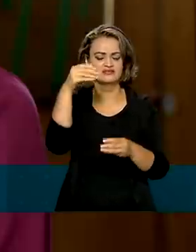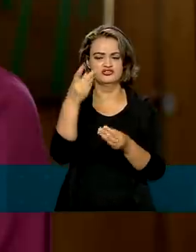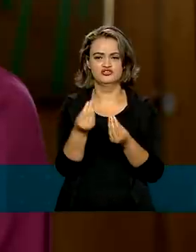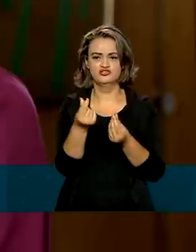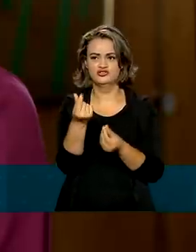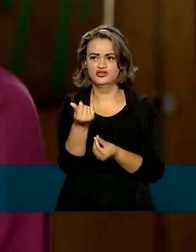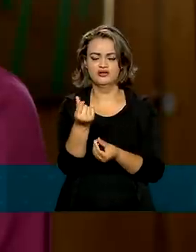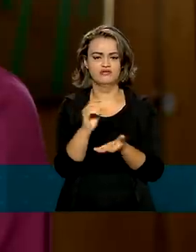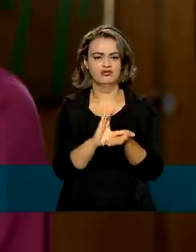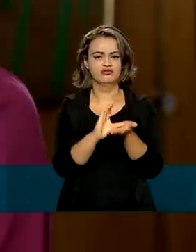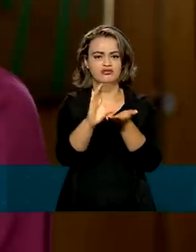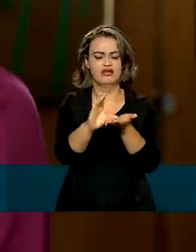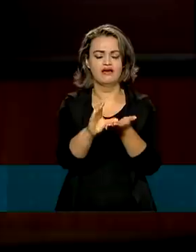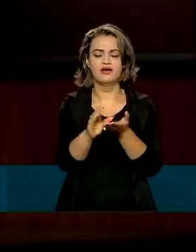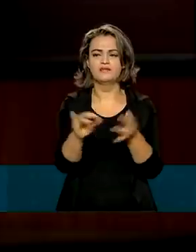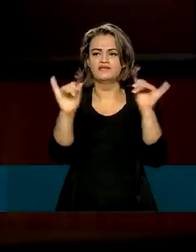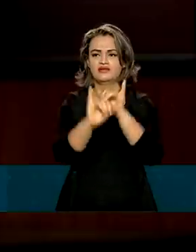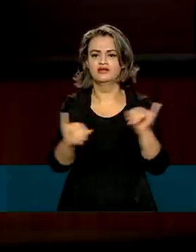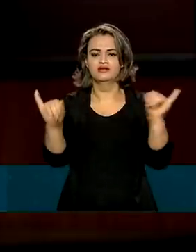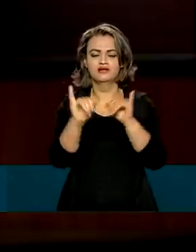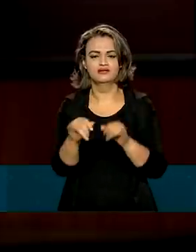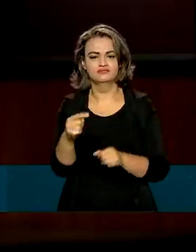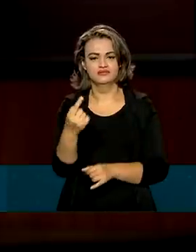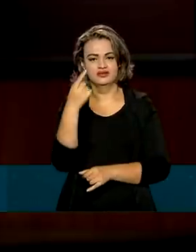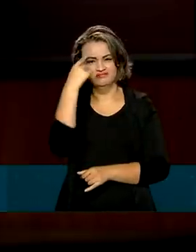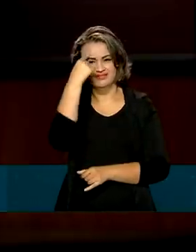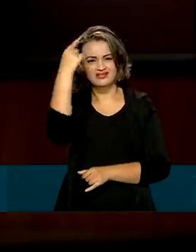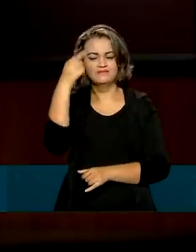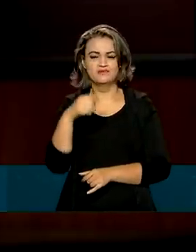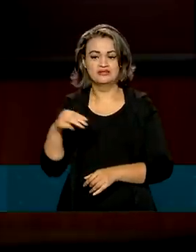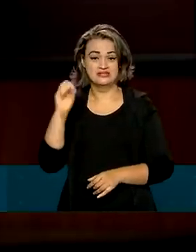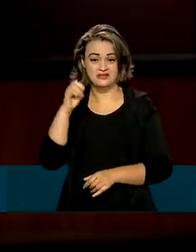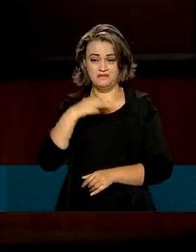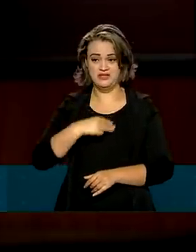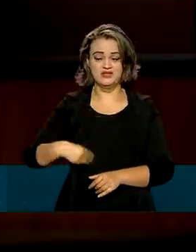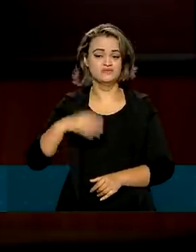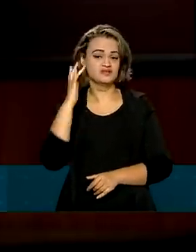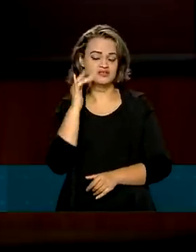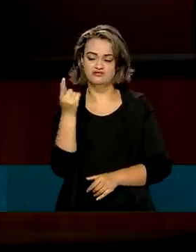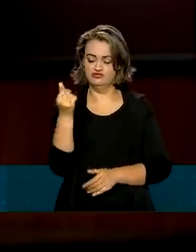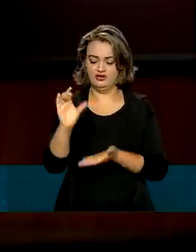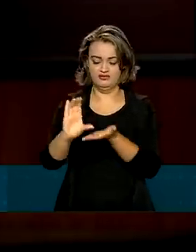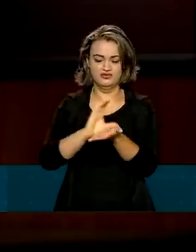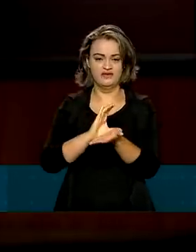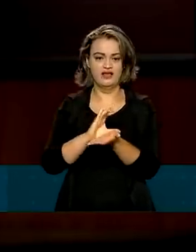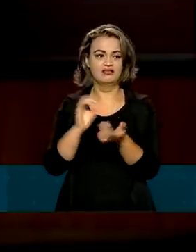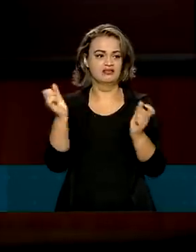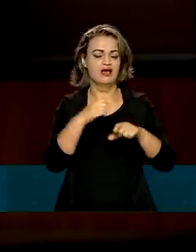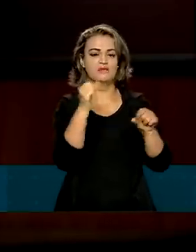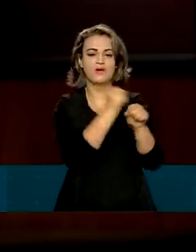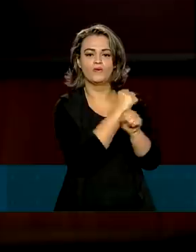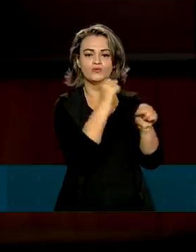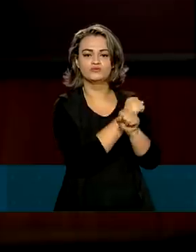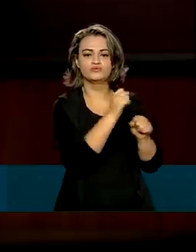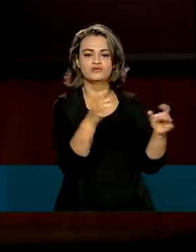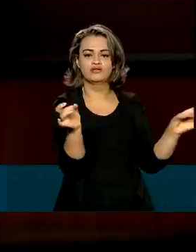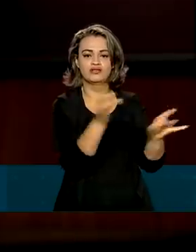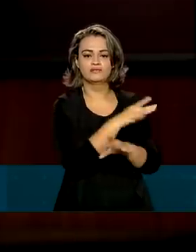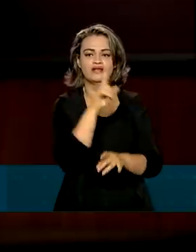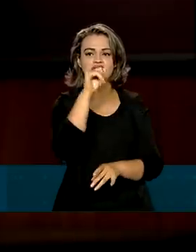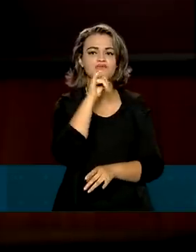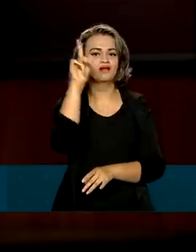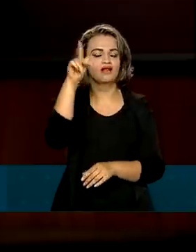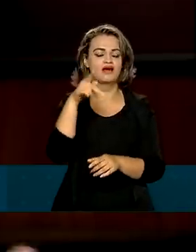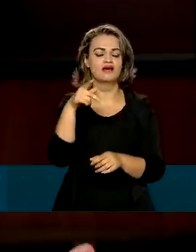eleitoral. Imagine na mão do ministro Tarcísio o que poderia ser feito com esse dinheiro. Poderia, por exemplo, ter que concluir Porto Velho e